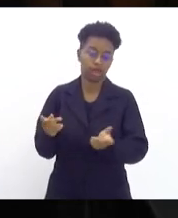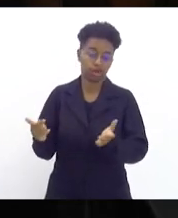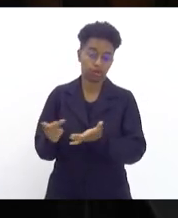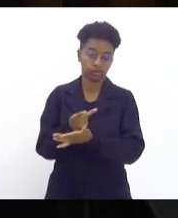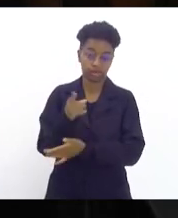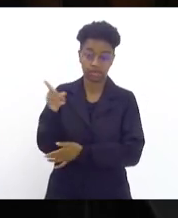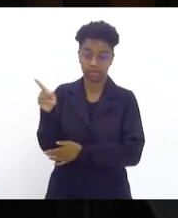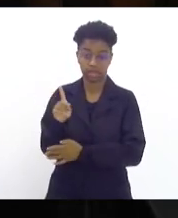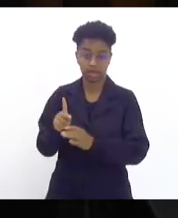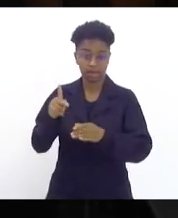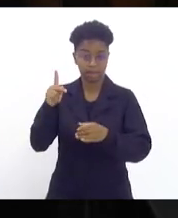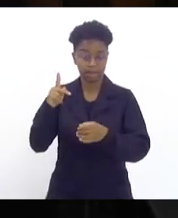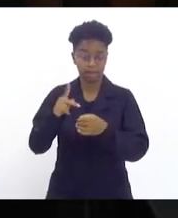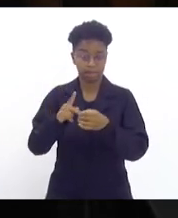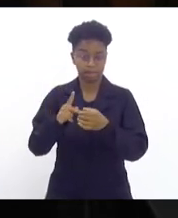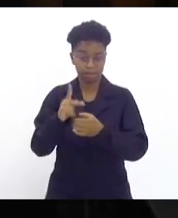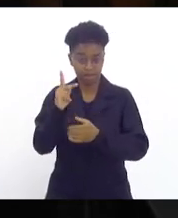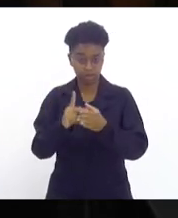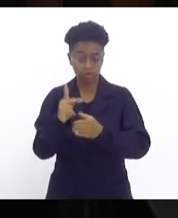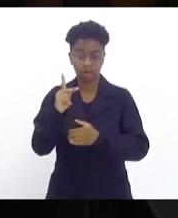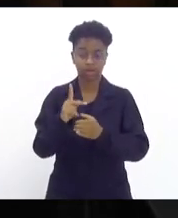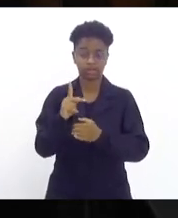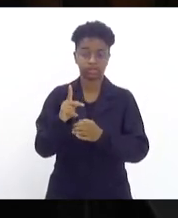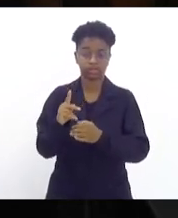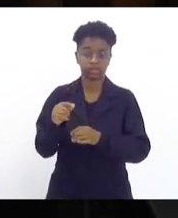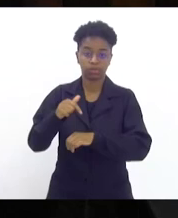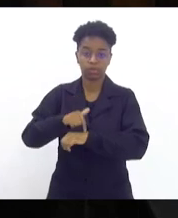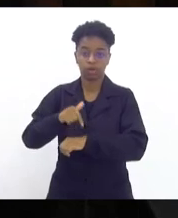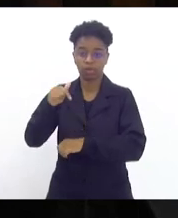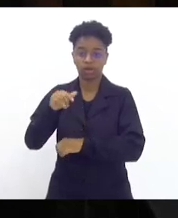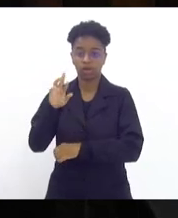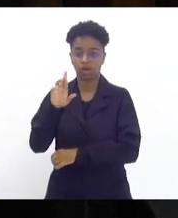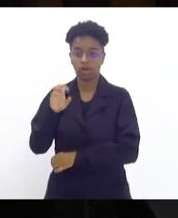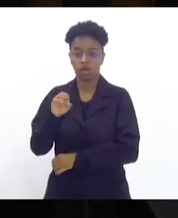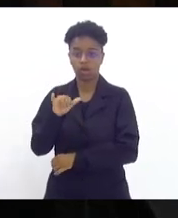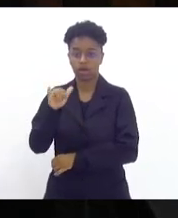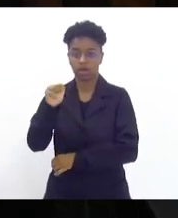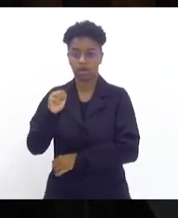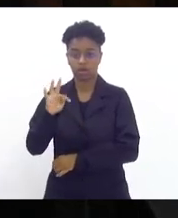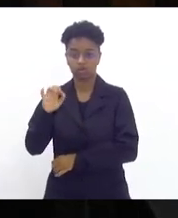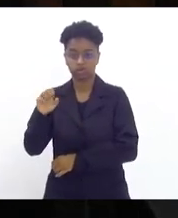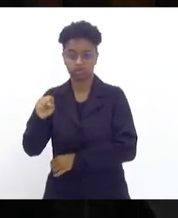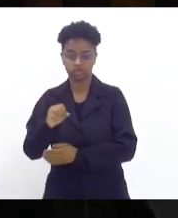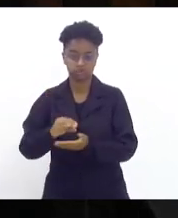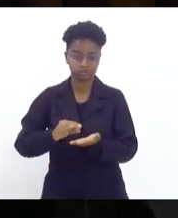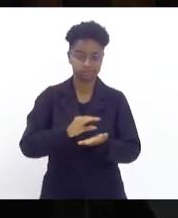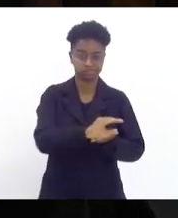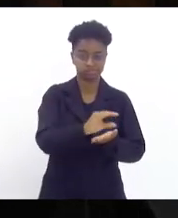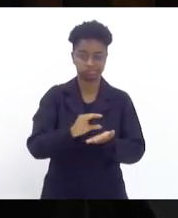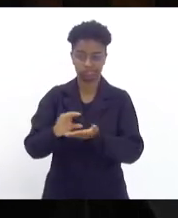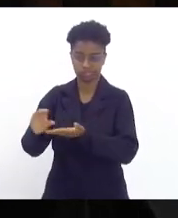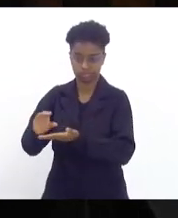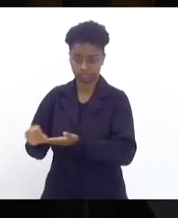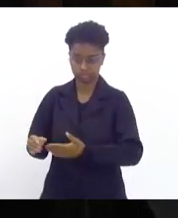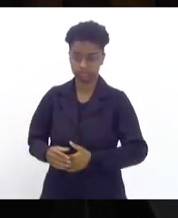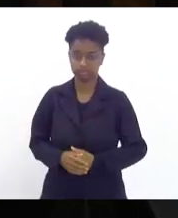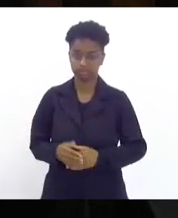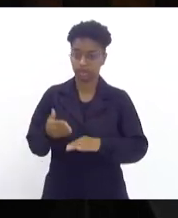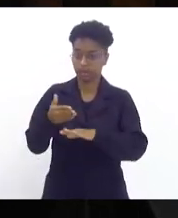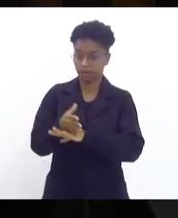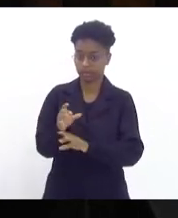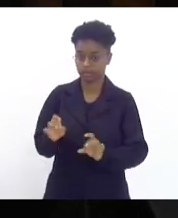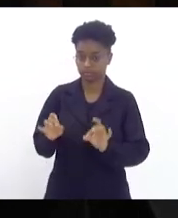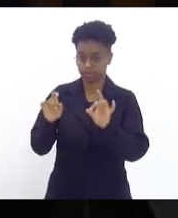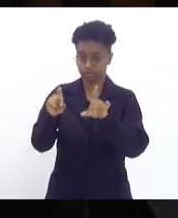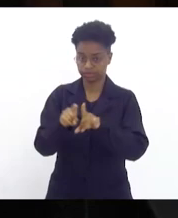no repasse dos royalties e das participações especiais. deputados Douglas Ruas,